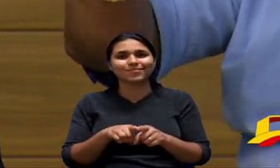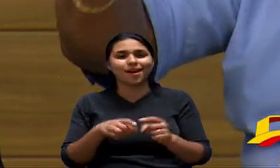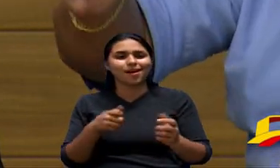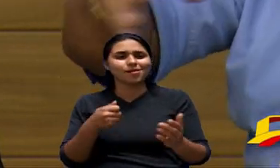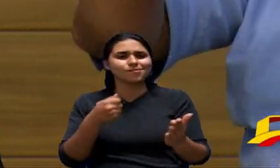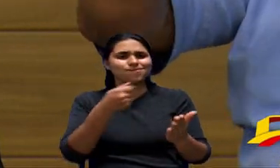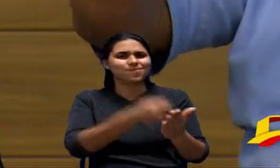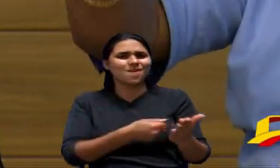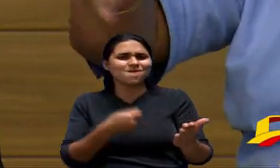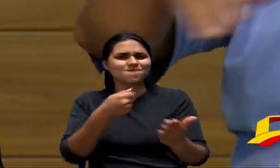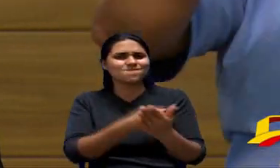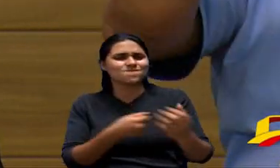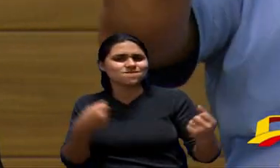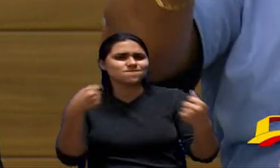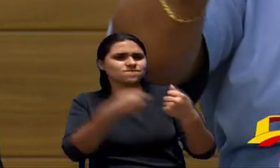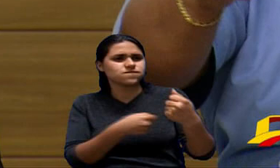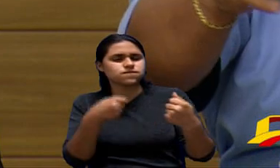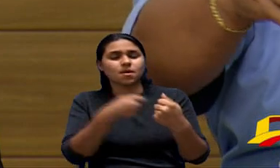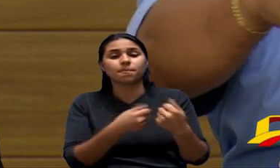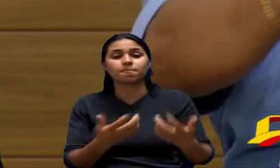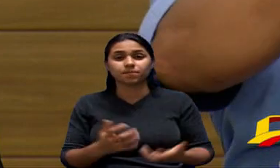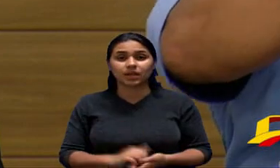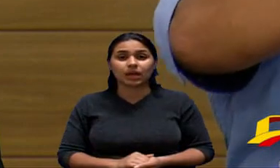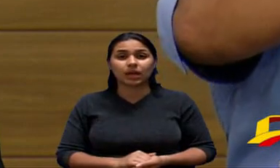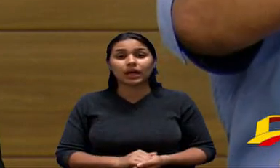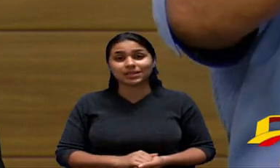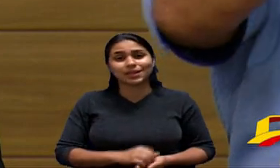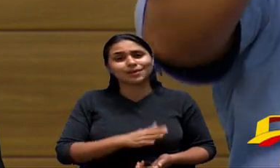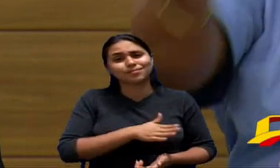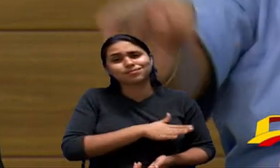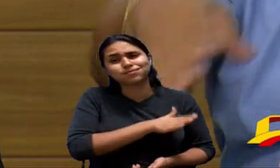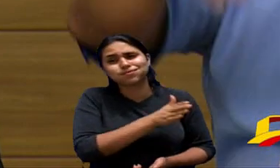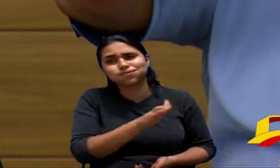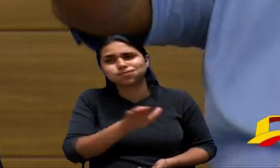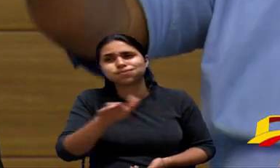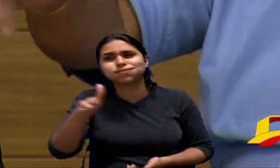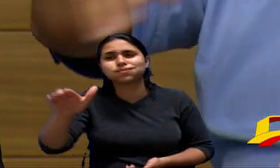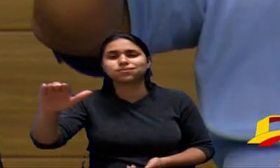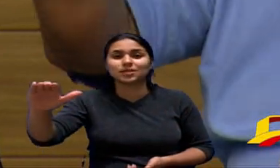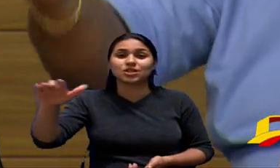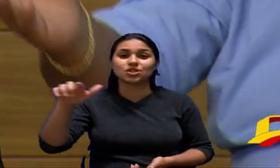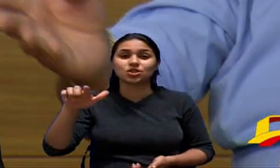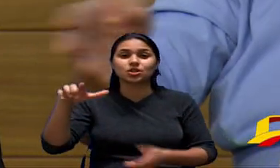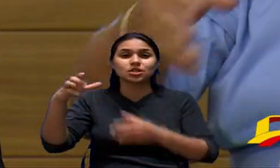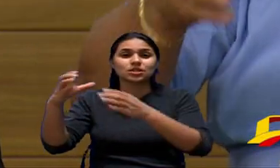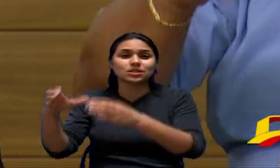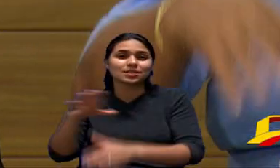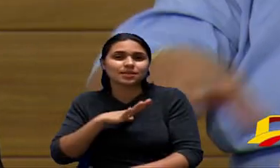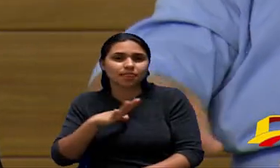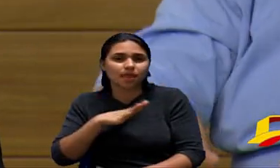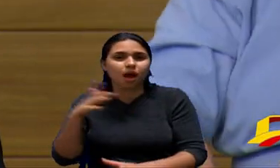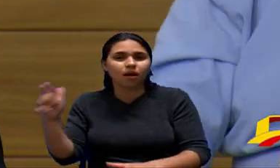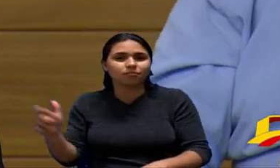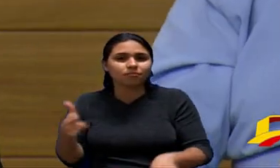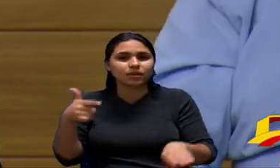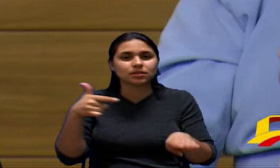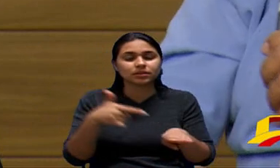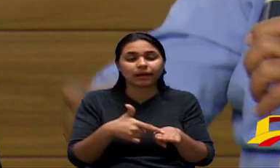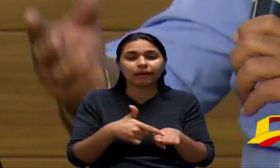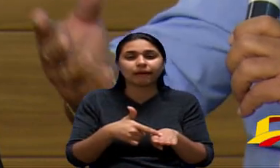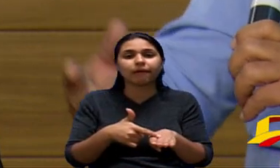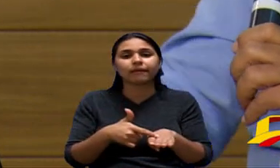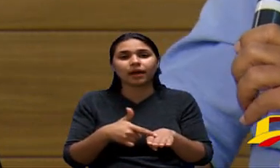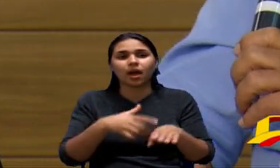num posto de gasolina para abastecer 11 horas meia noite você correu risco de sequestro de assalto de tudo mais então não traz nenhum